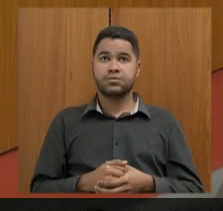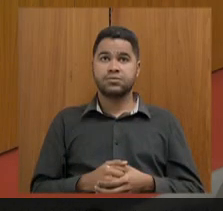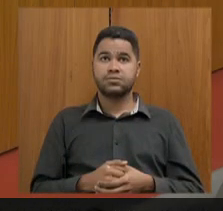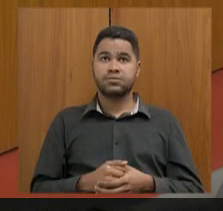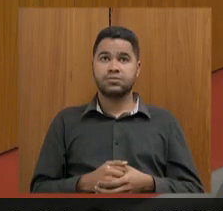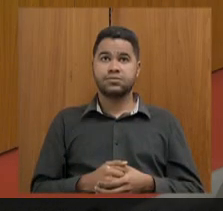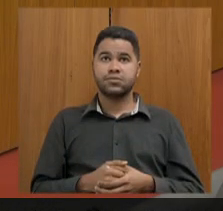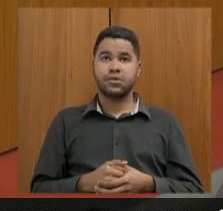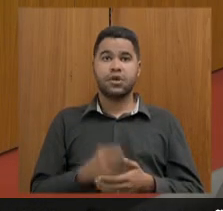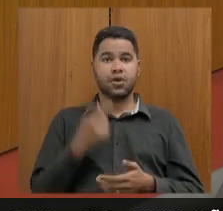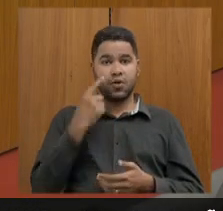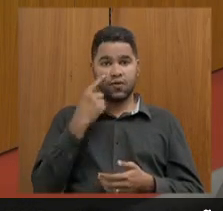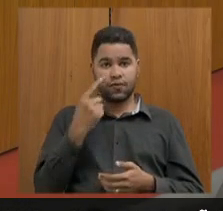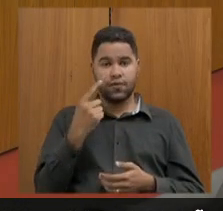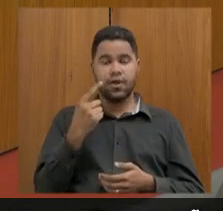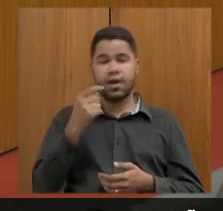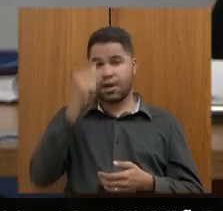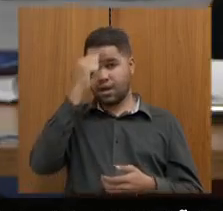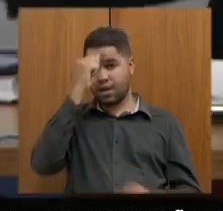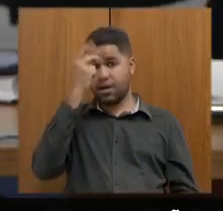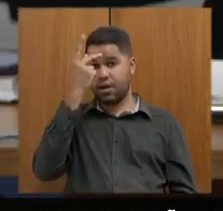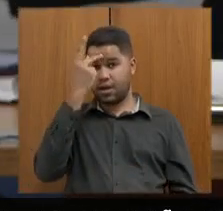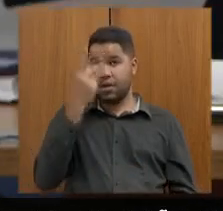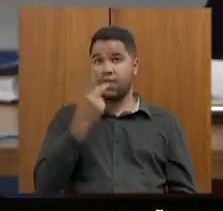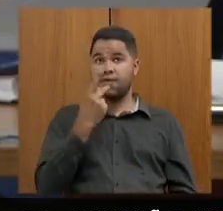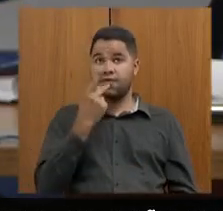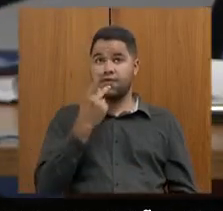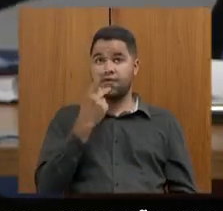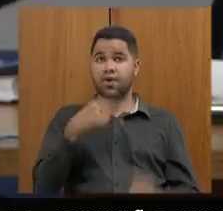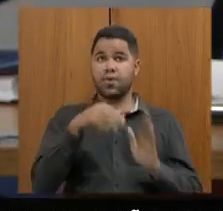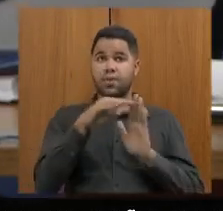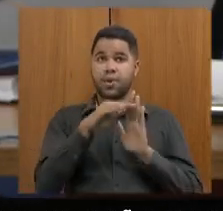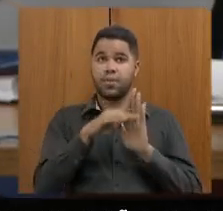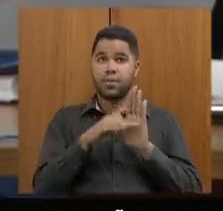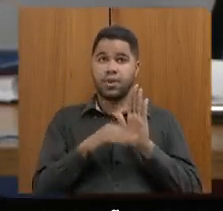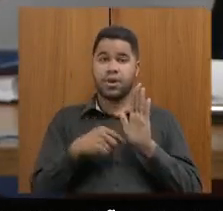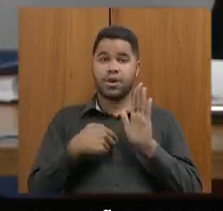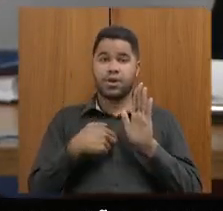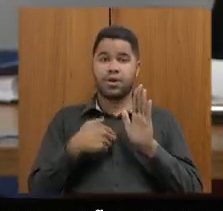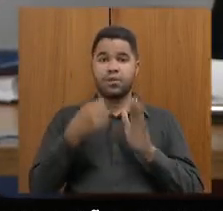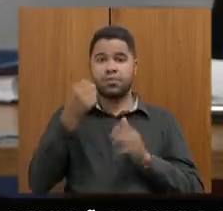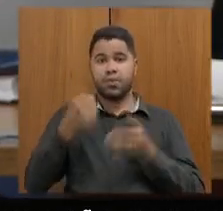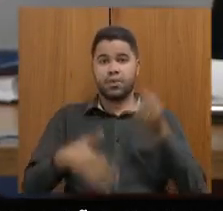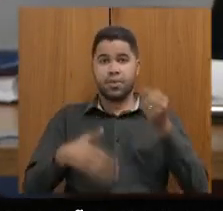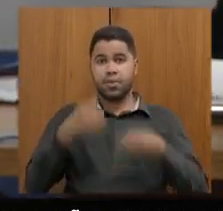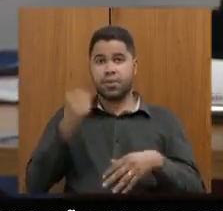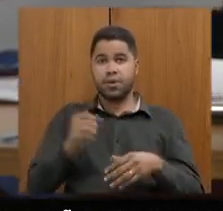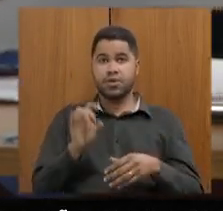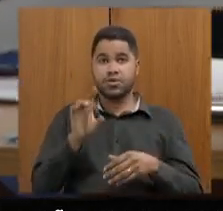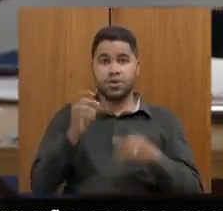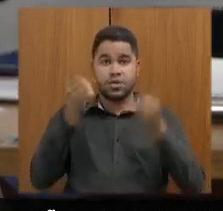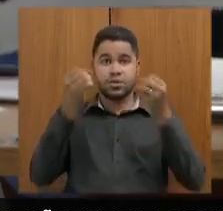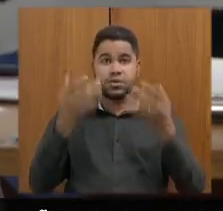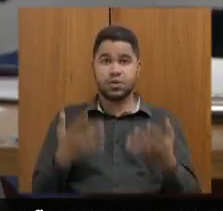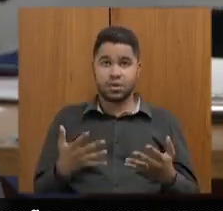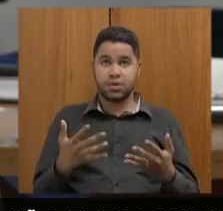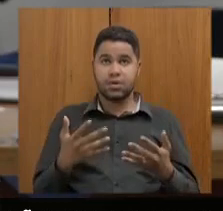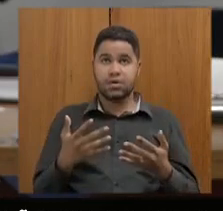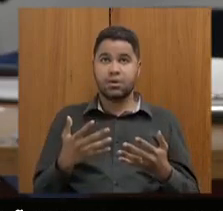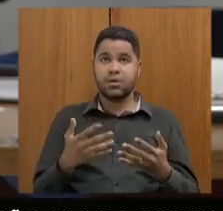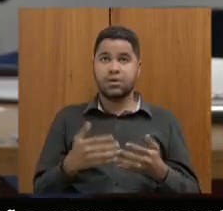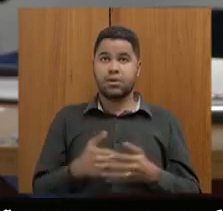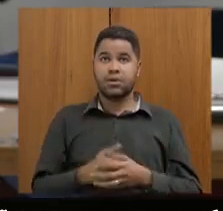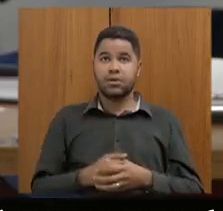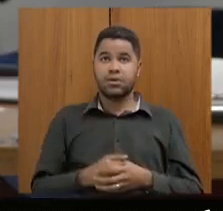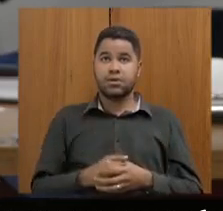eu estava ouvindo atentamente a deputada Ana Paula e ela mencionou sobre o programa e a forma que eu faço as emendas parlamentares eu só queria esclarecer porque houve